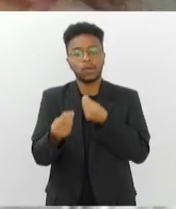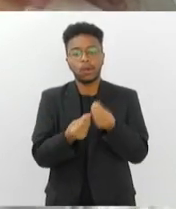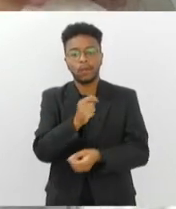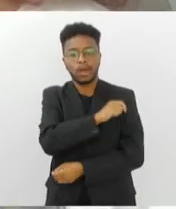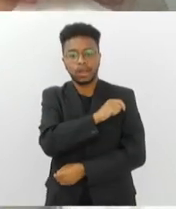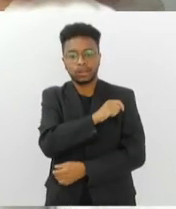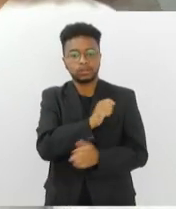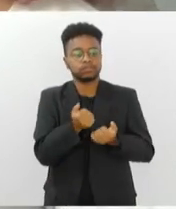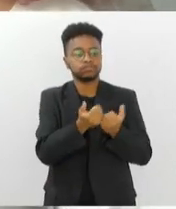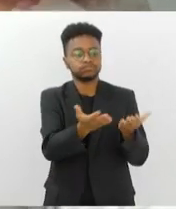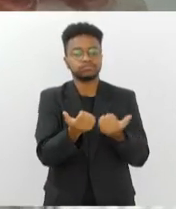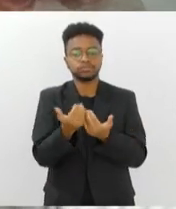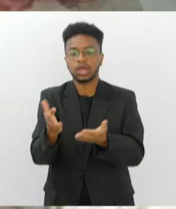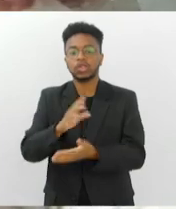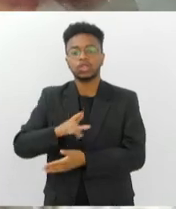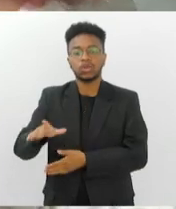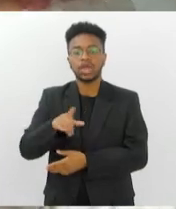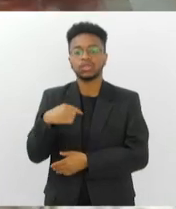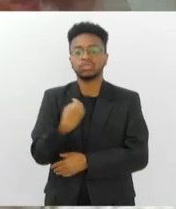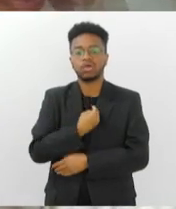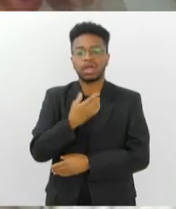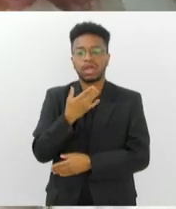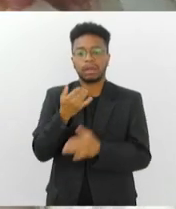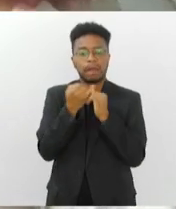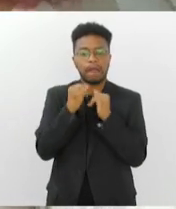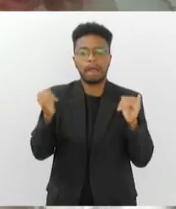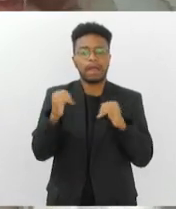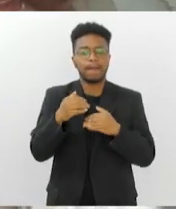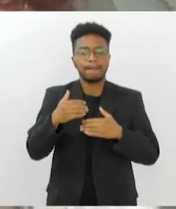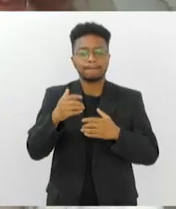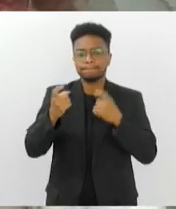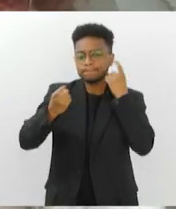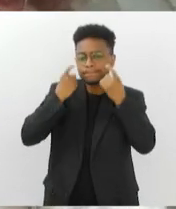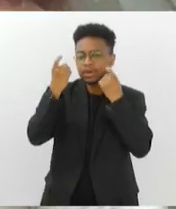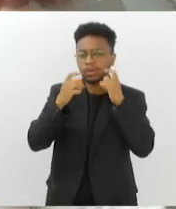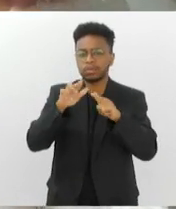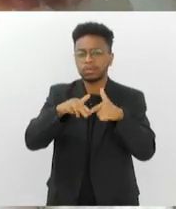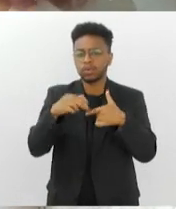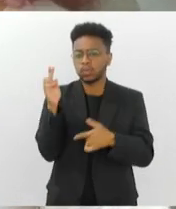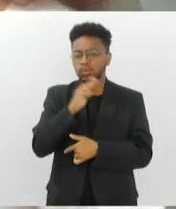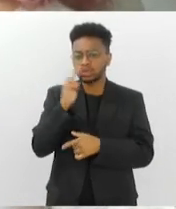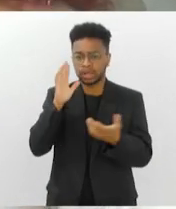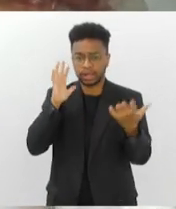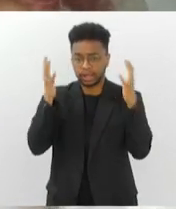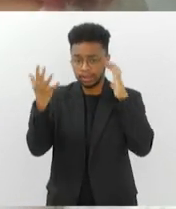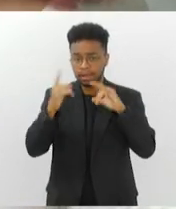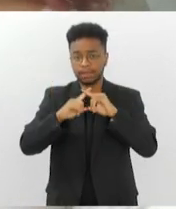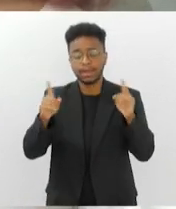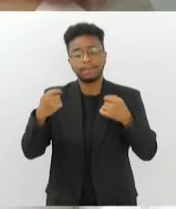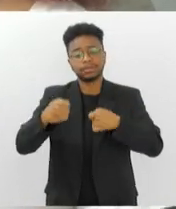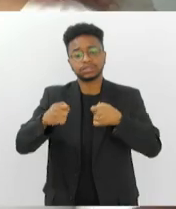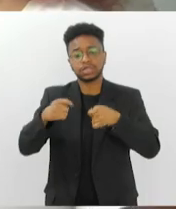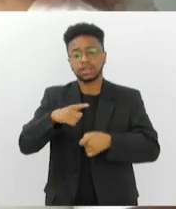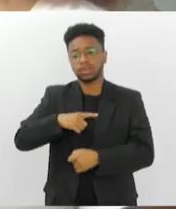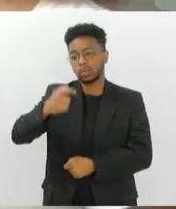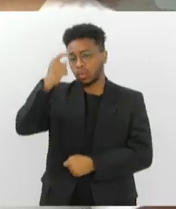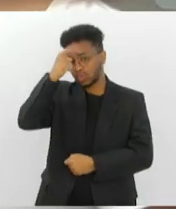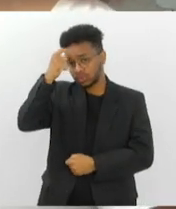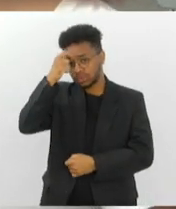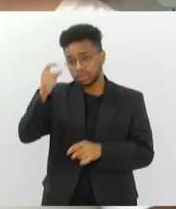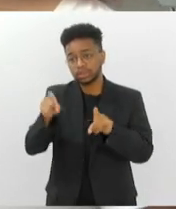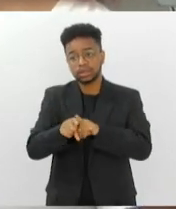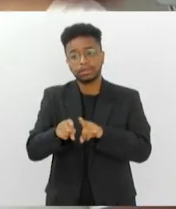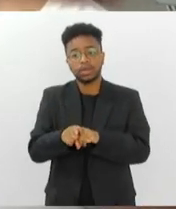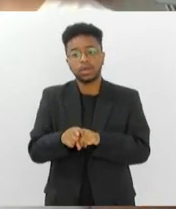ao invés de a gente ficar alarmado e desesperado com a emergência climática, é a gente tomar consciência e poder